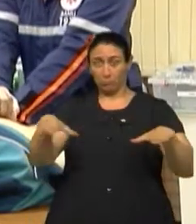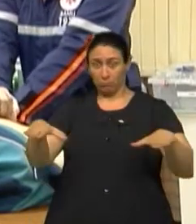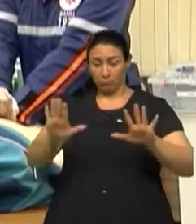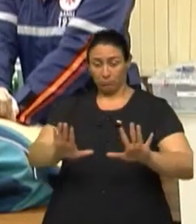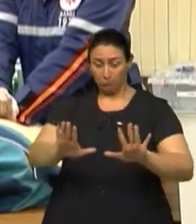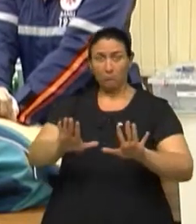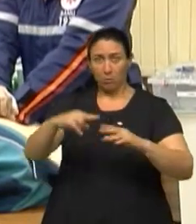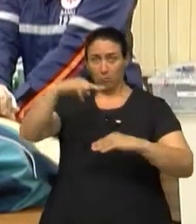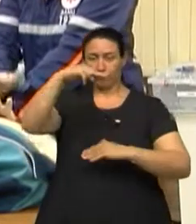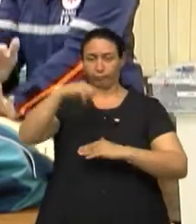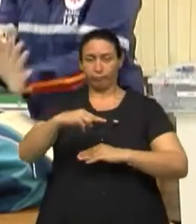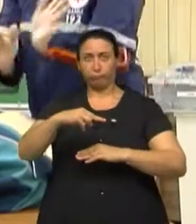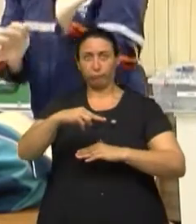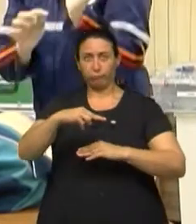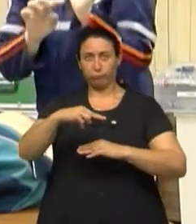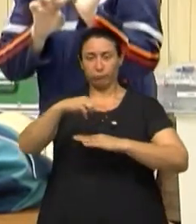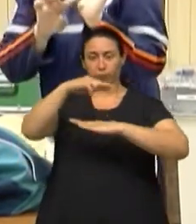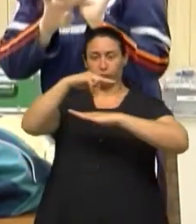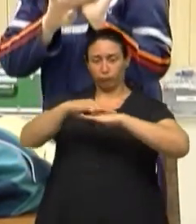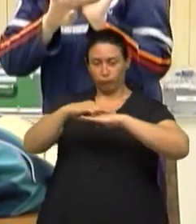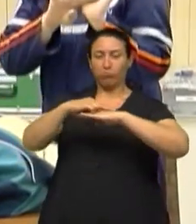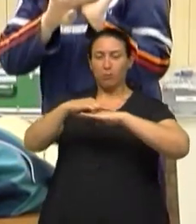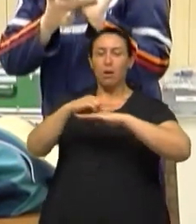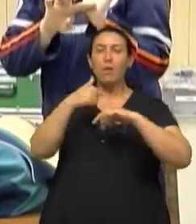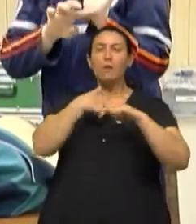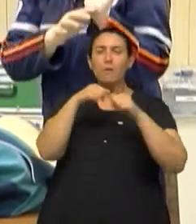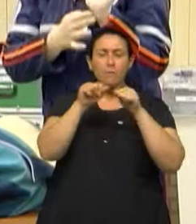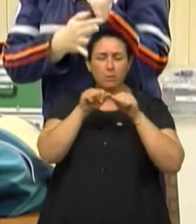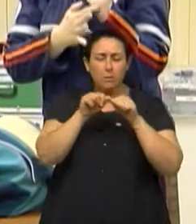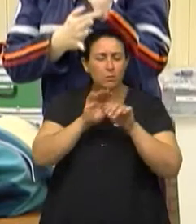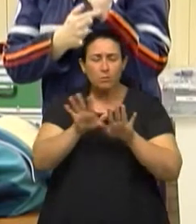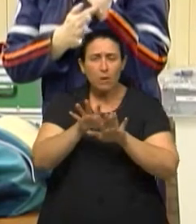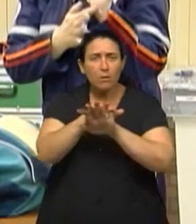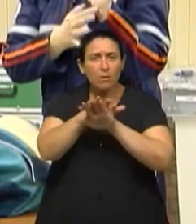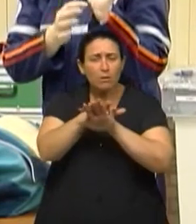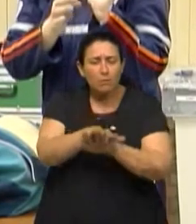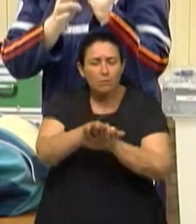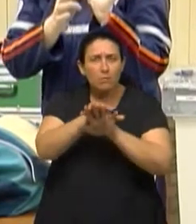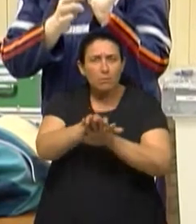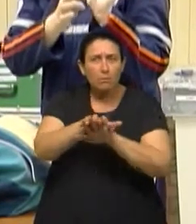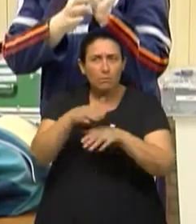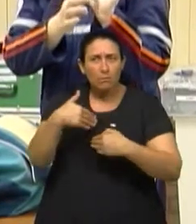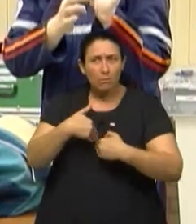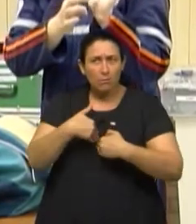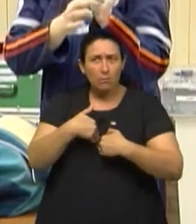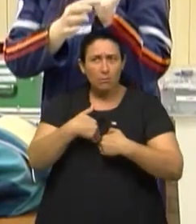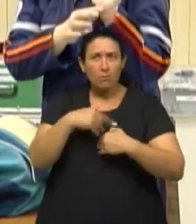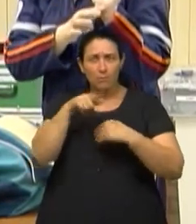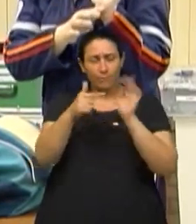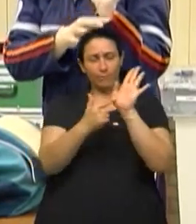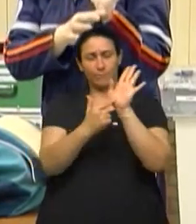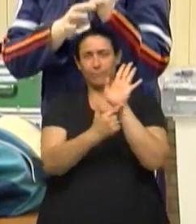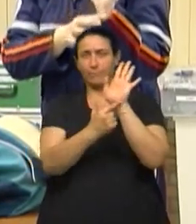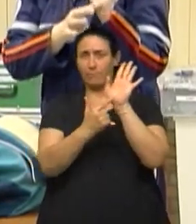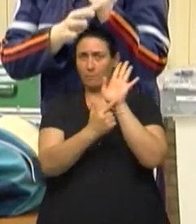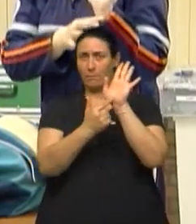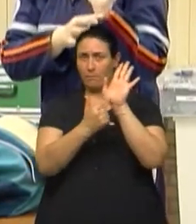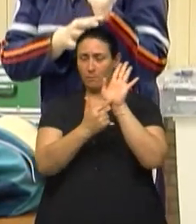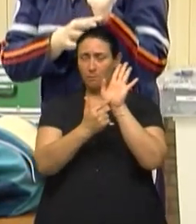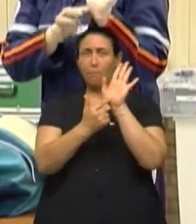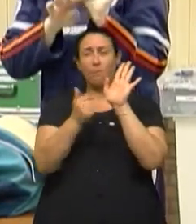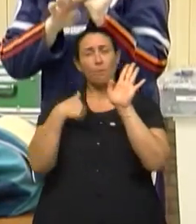vou entrelaçar as minhas mãos. E a força que eu vou fazer é apenas no terço inferior, mais próximo ao punho. É assim, nessas bochechinhas aqui da mão,